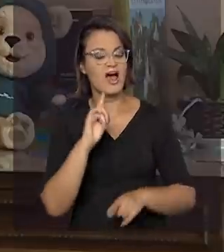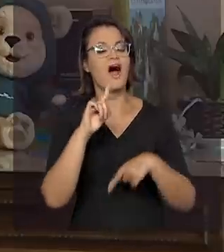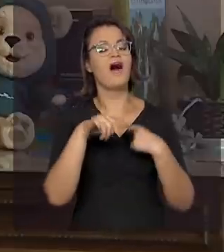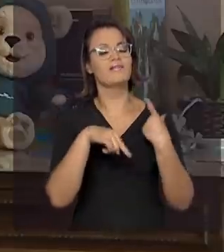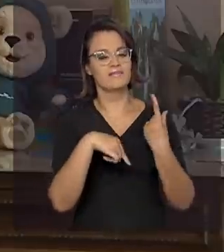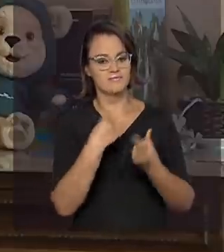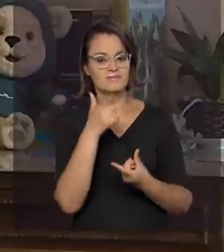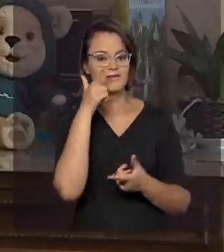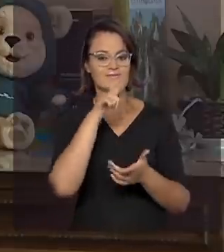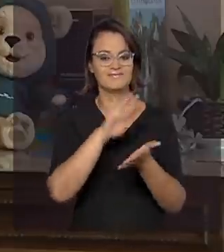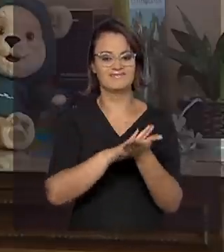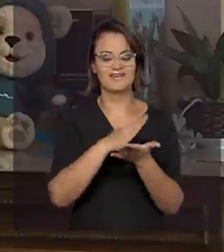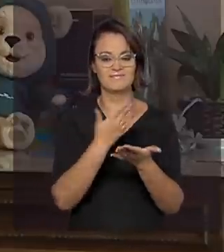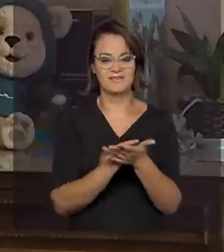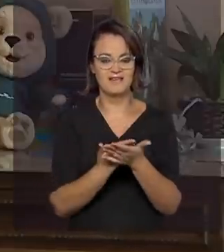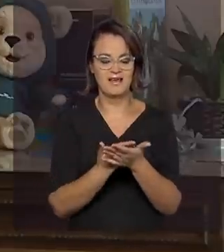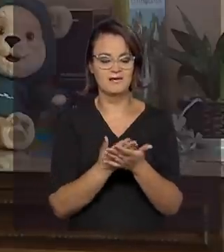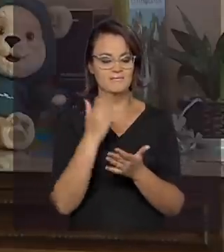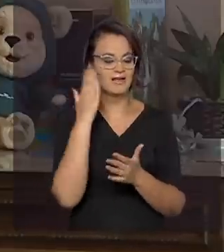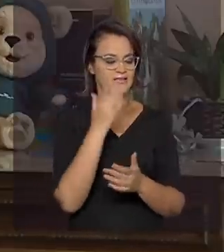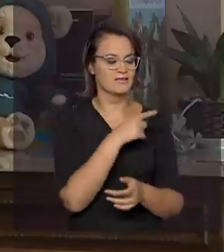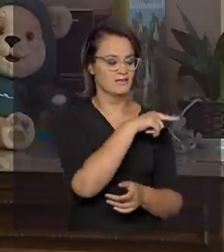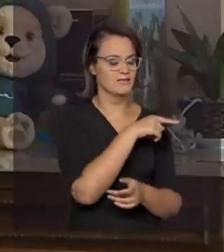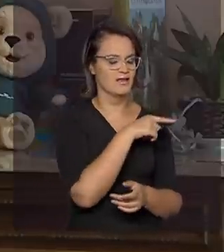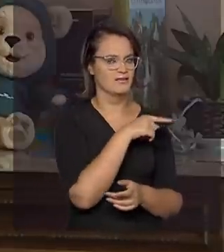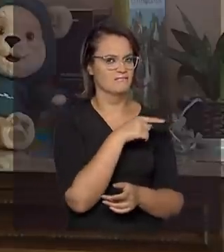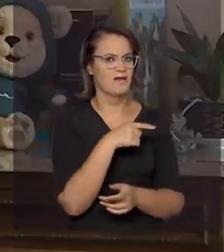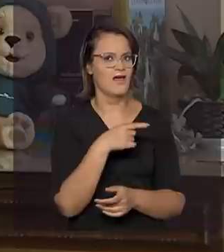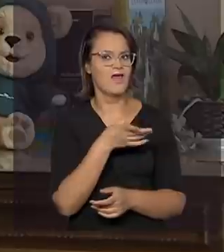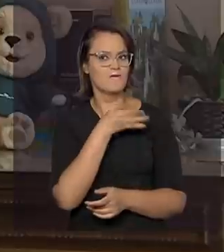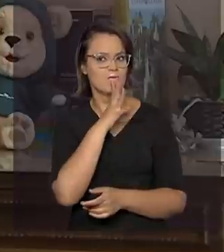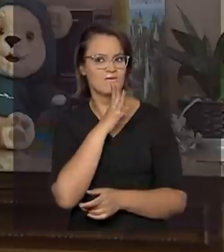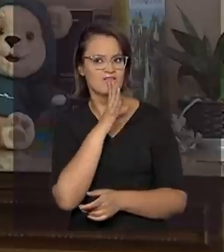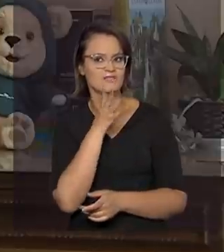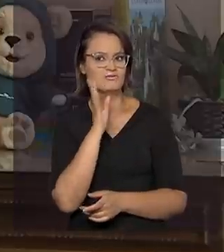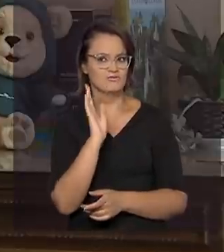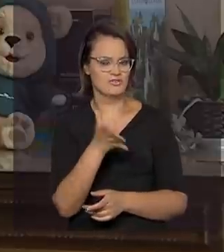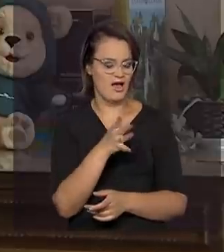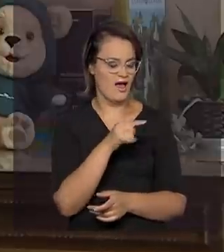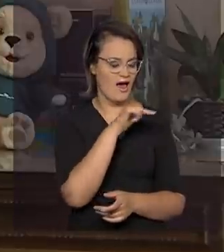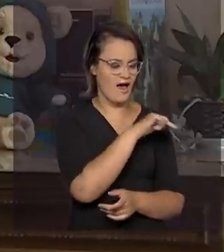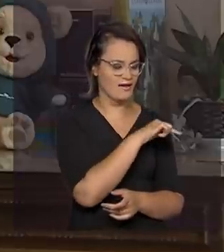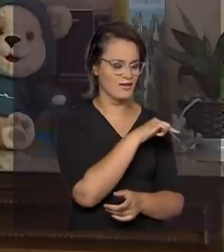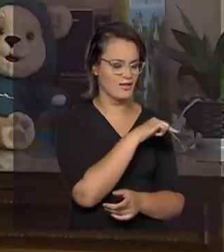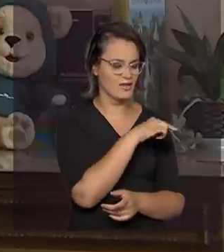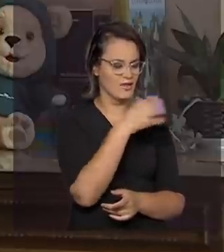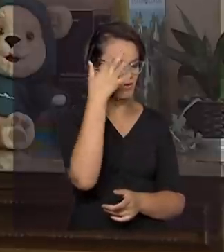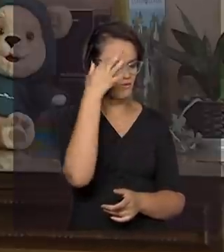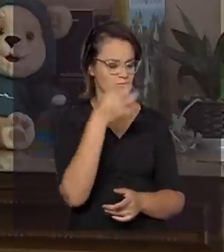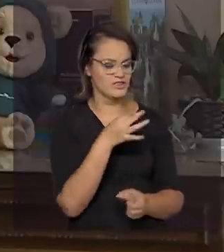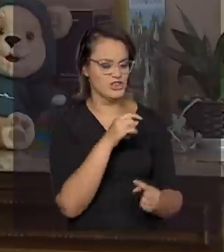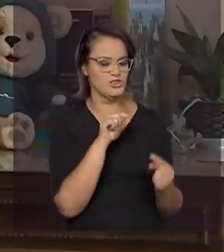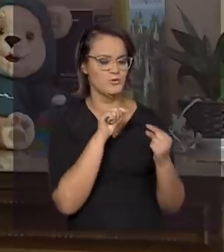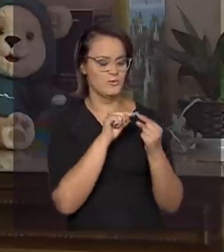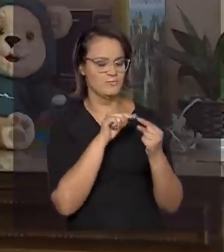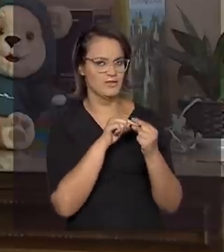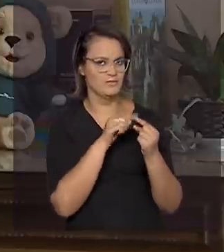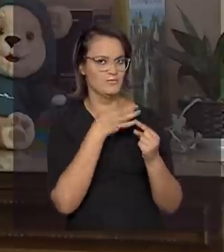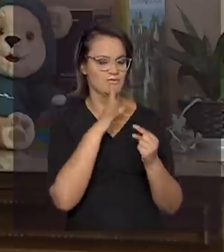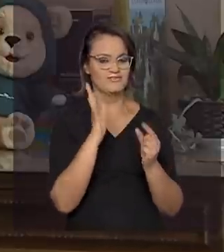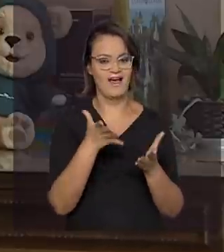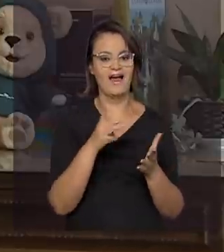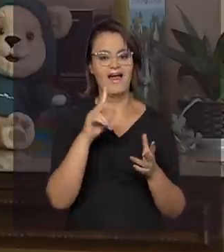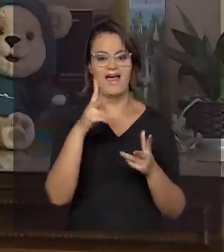por exemplo, relacionar conhecimentos prévios com aquilo que você compreendeu. Isso, basicamente, seria a